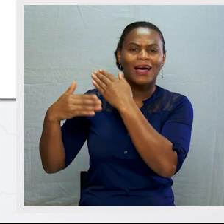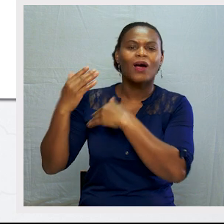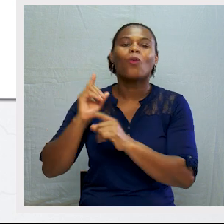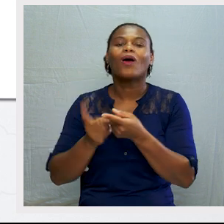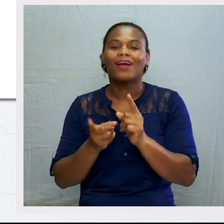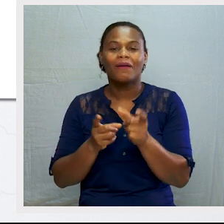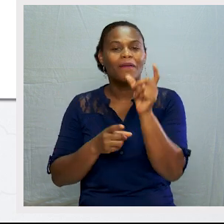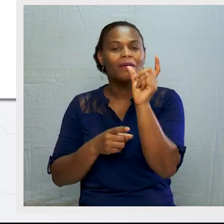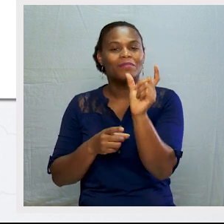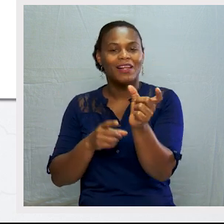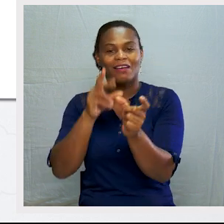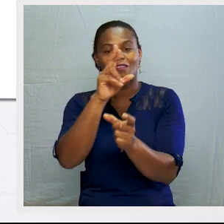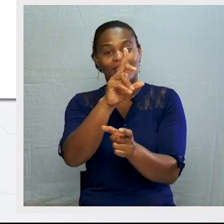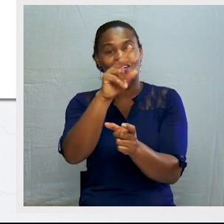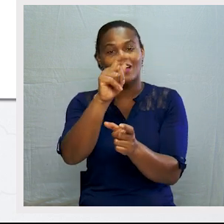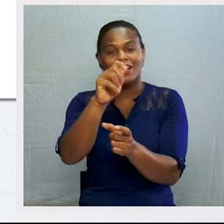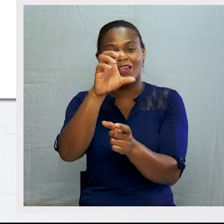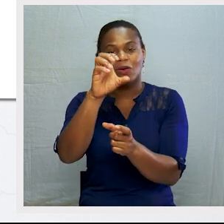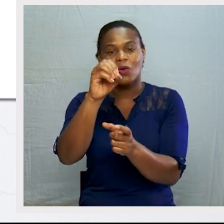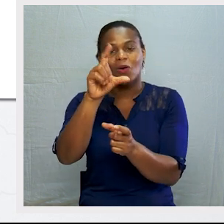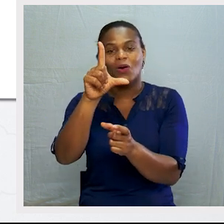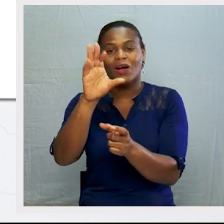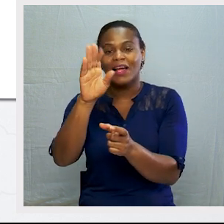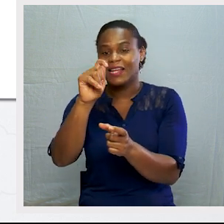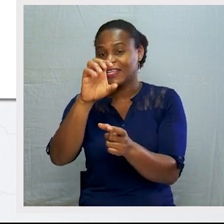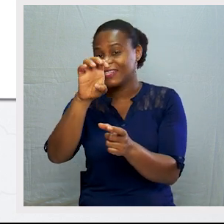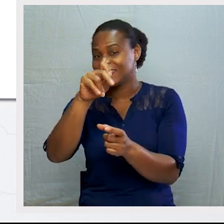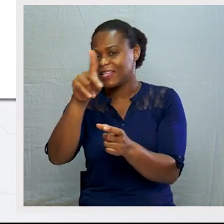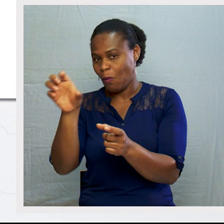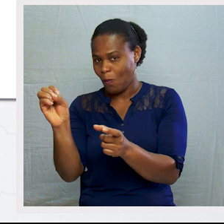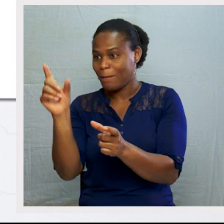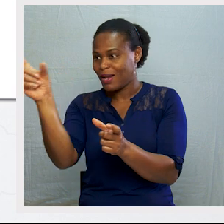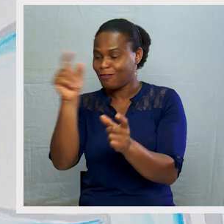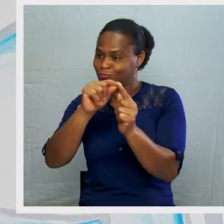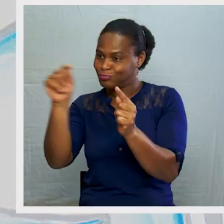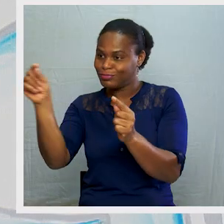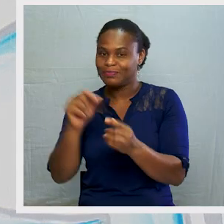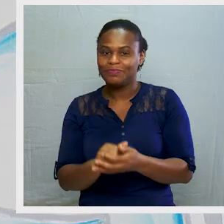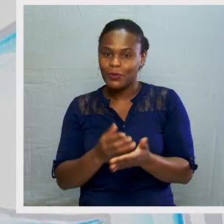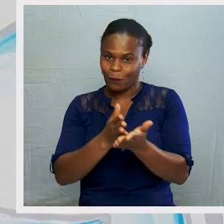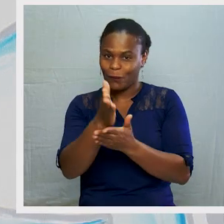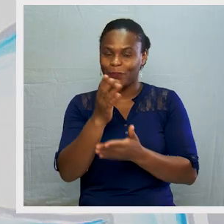passado era a recoleção. Vamos continuar.